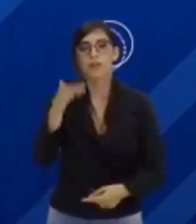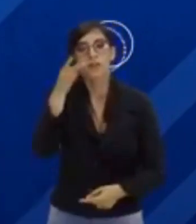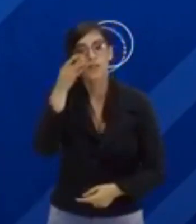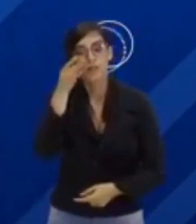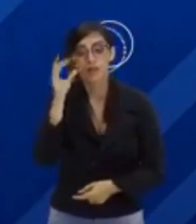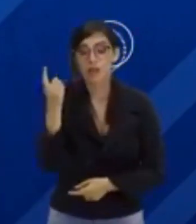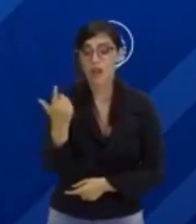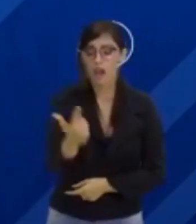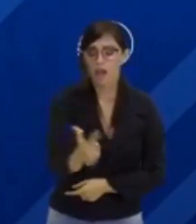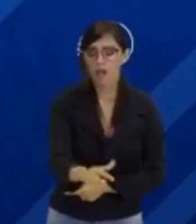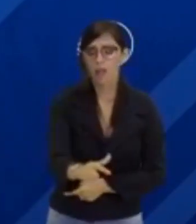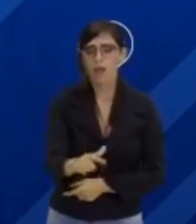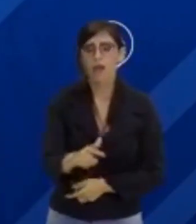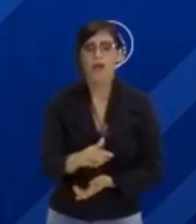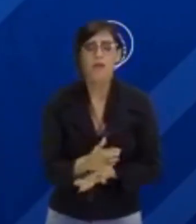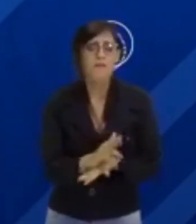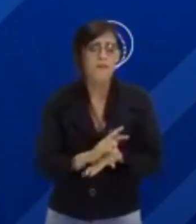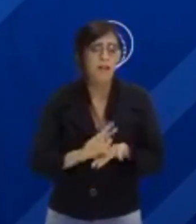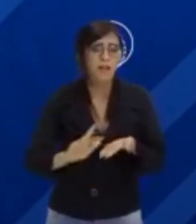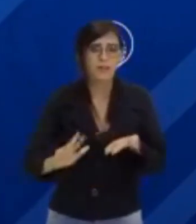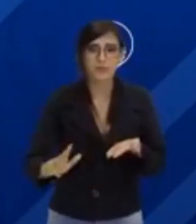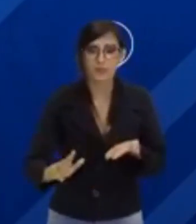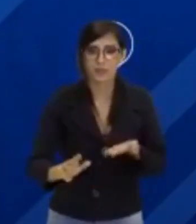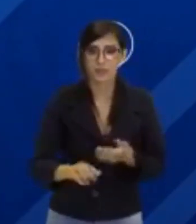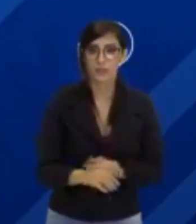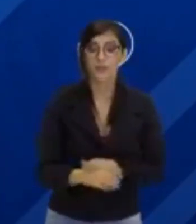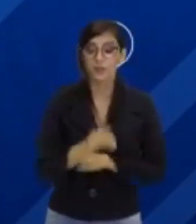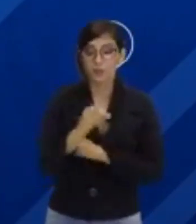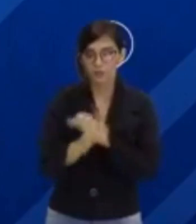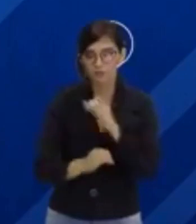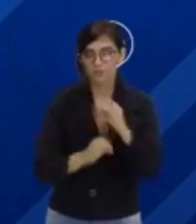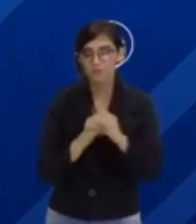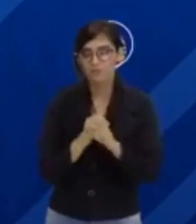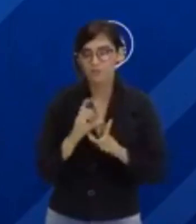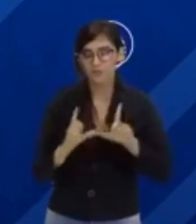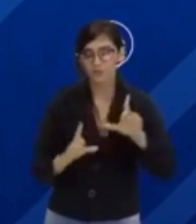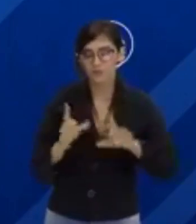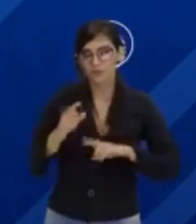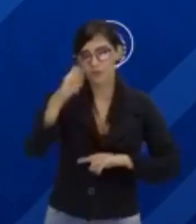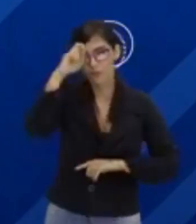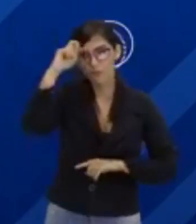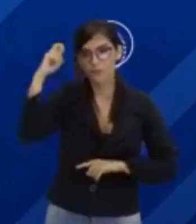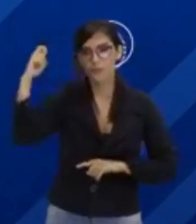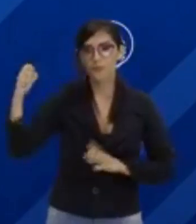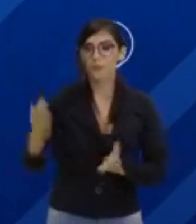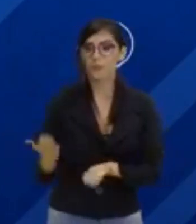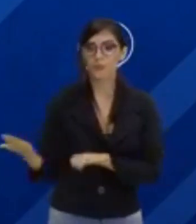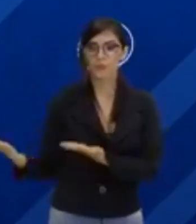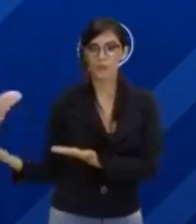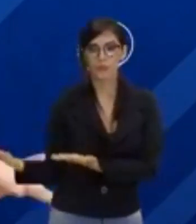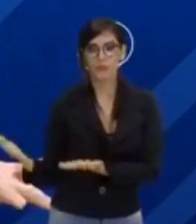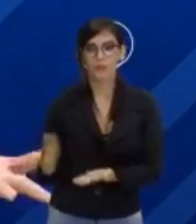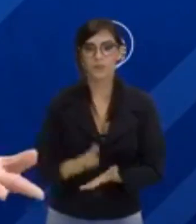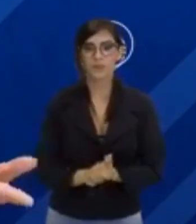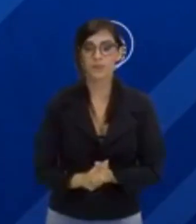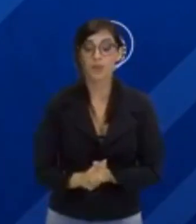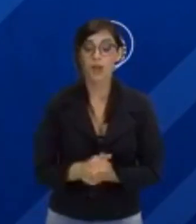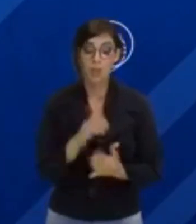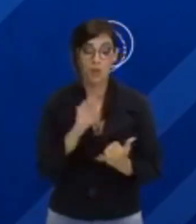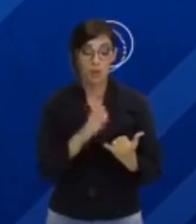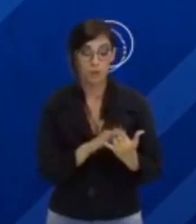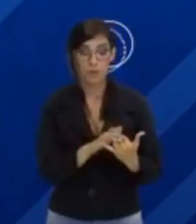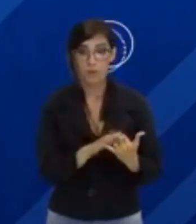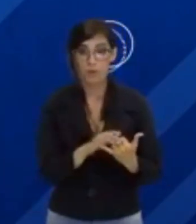quiser no portal Cultura no www.portalcultura.com.br no YouTube